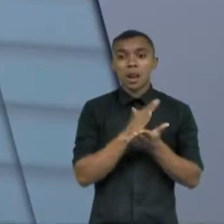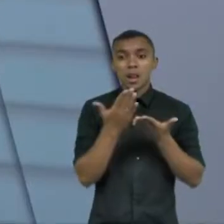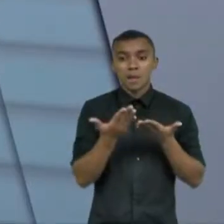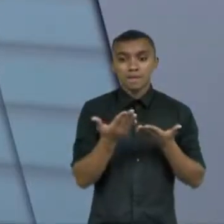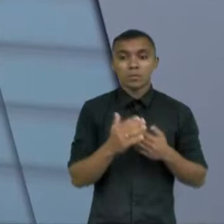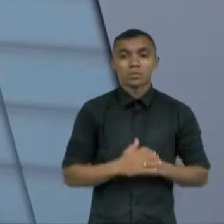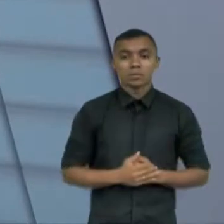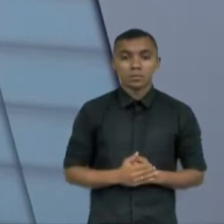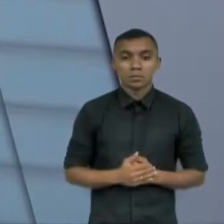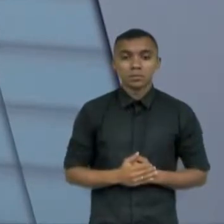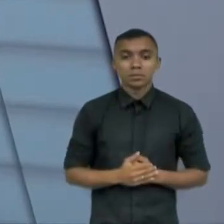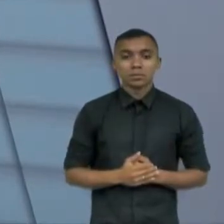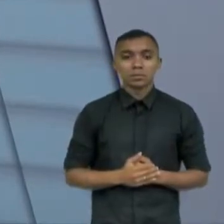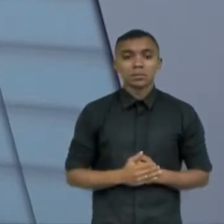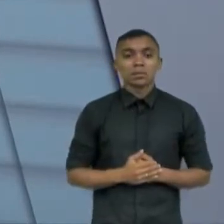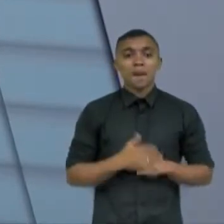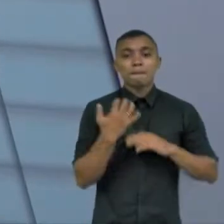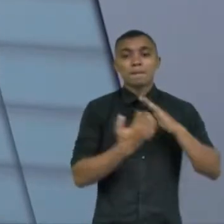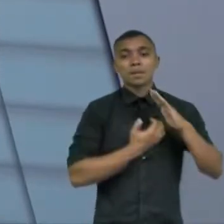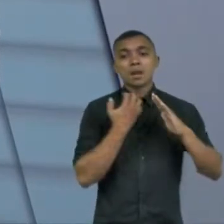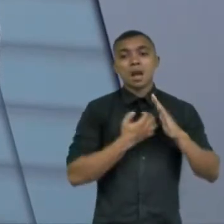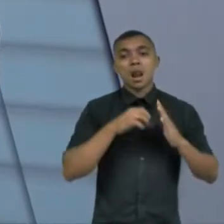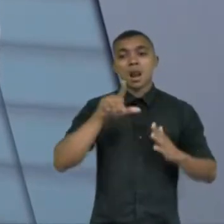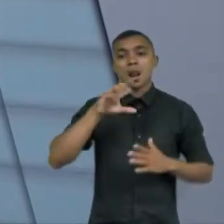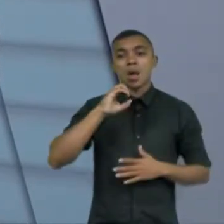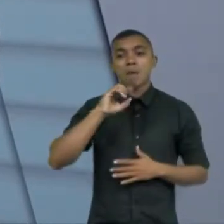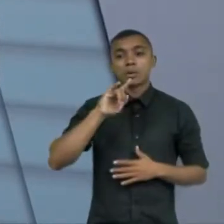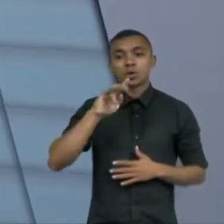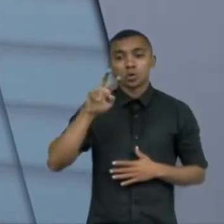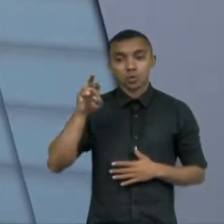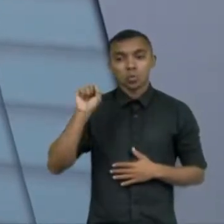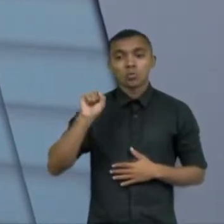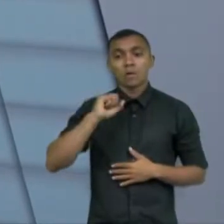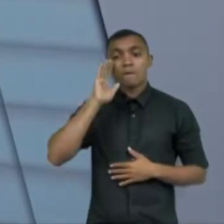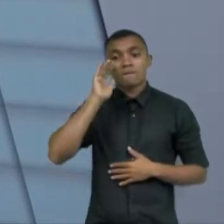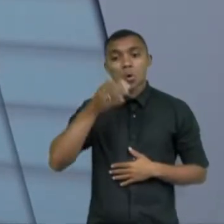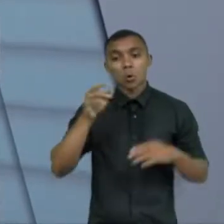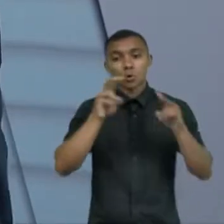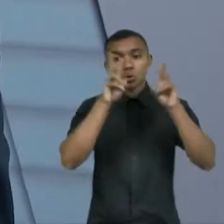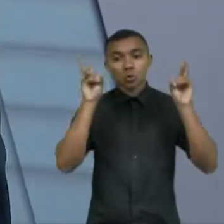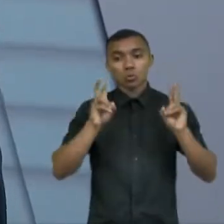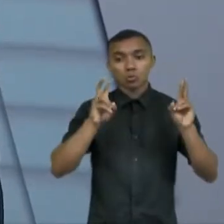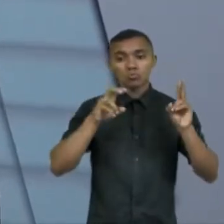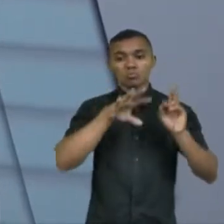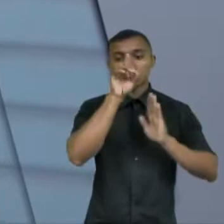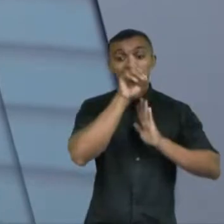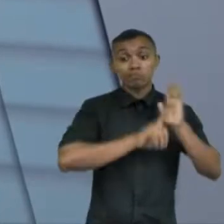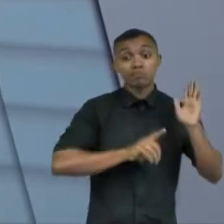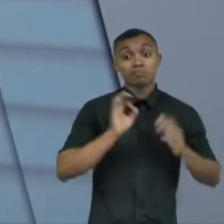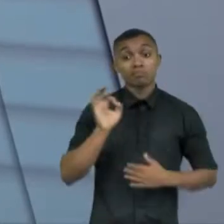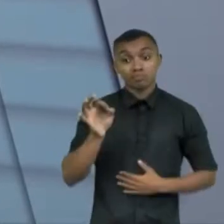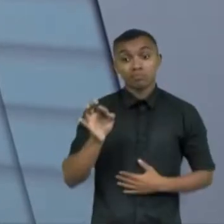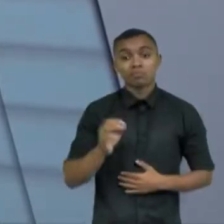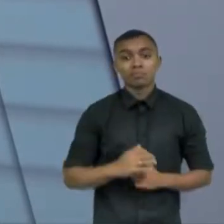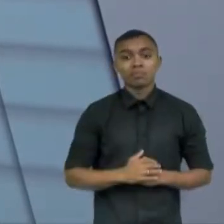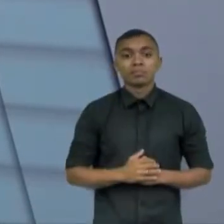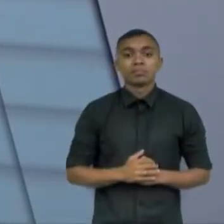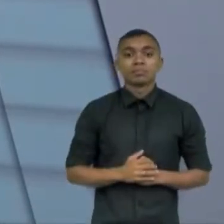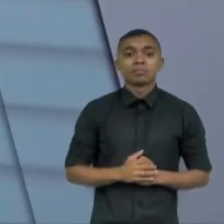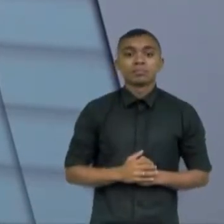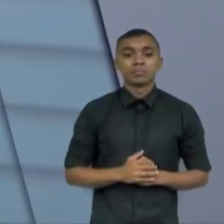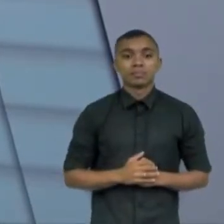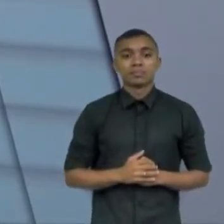lançado por essa editora maravilhosa Lomen Juris que é uma editora especializada em assuntos do direito e muito bem muito bem